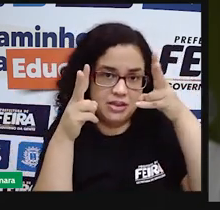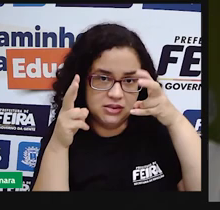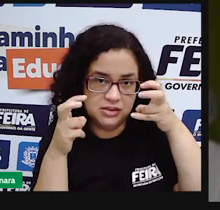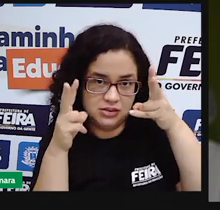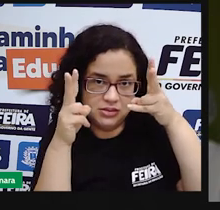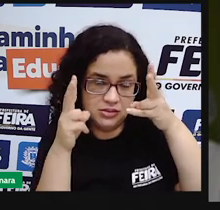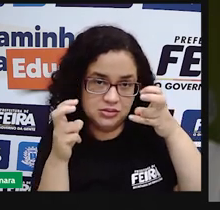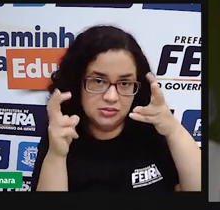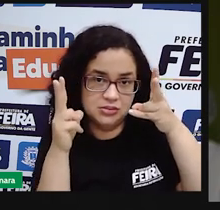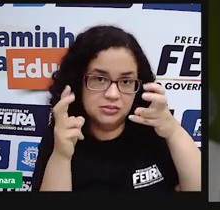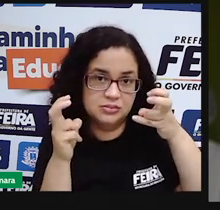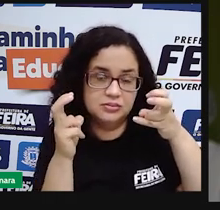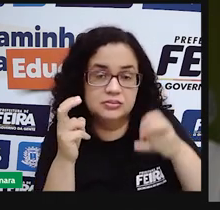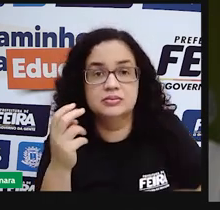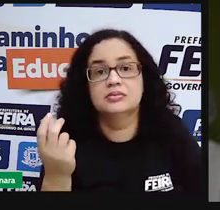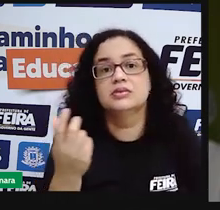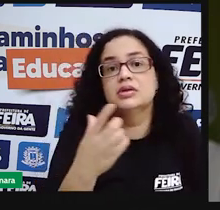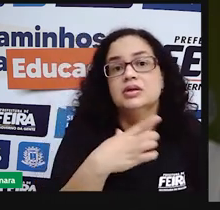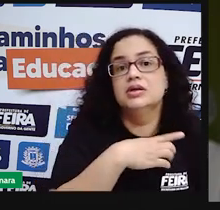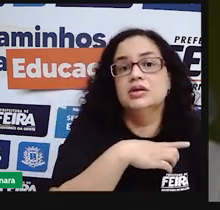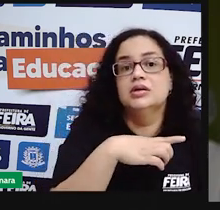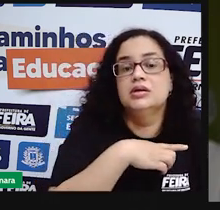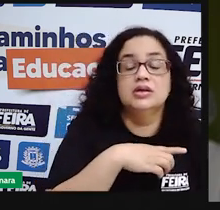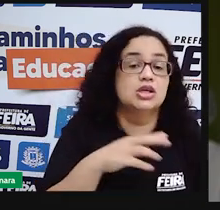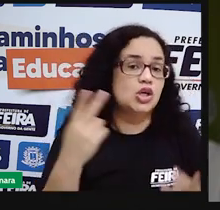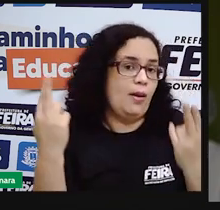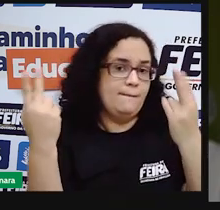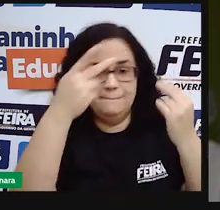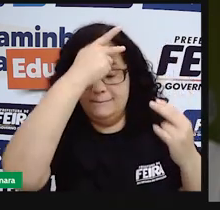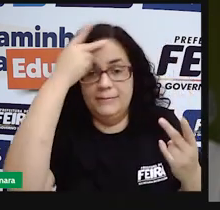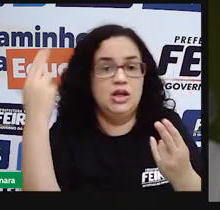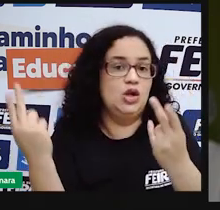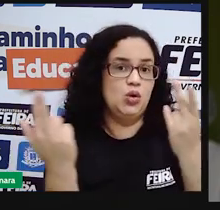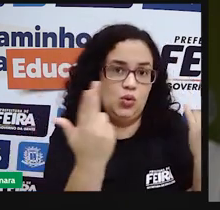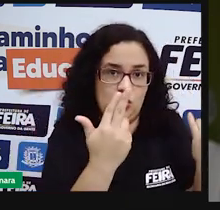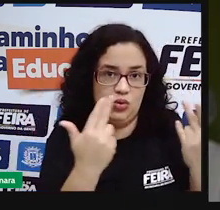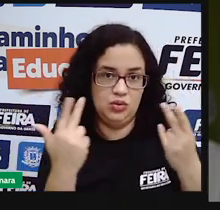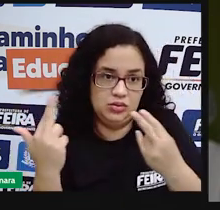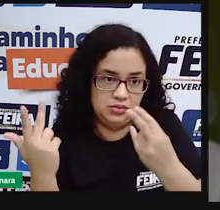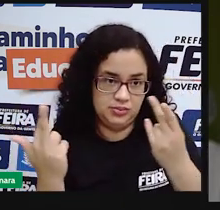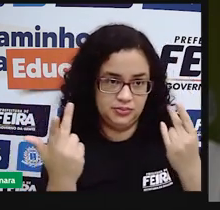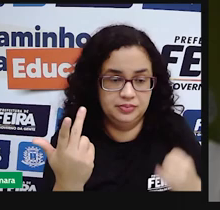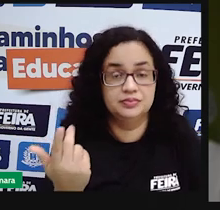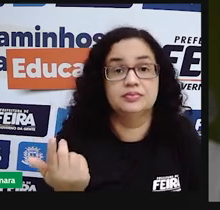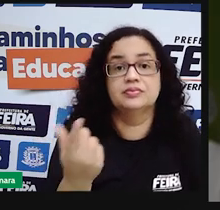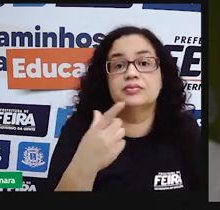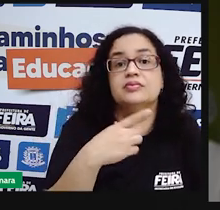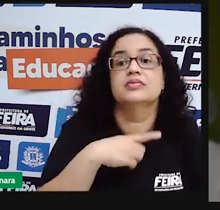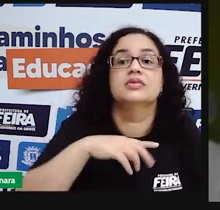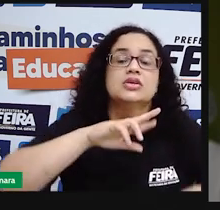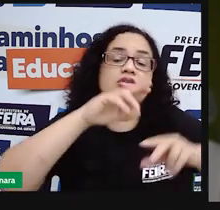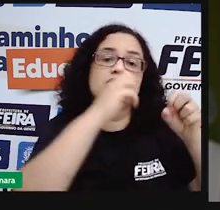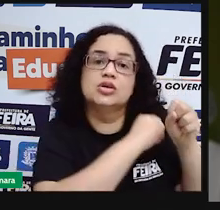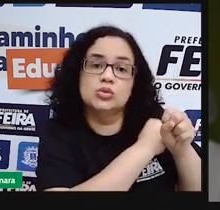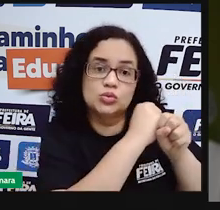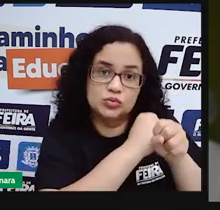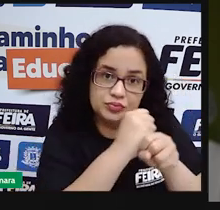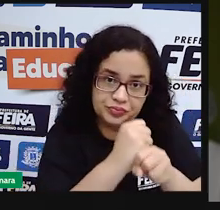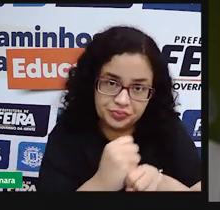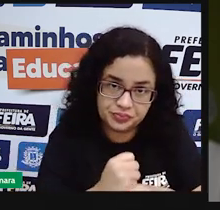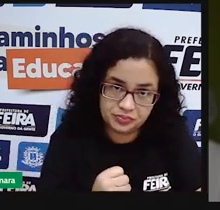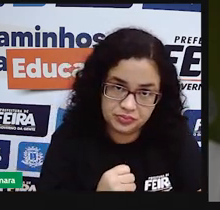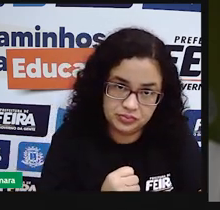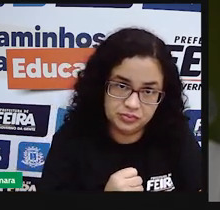indígenas não são iguais. Apesar de, por muitos anos, se terem